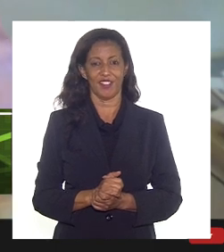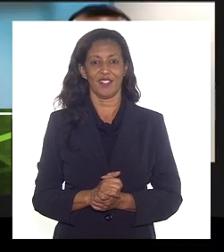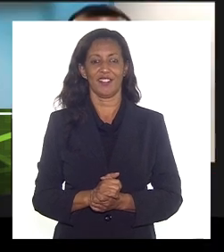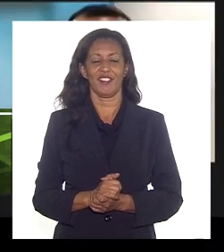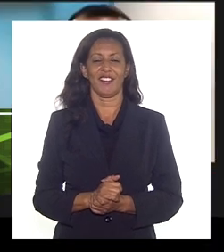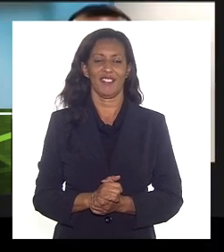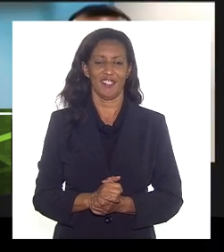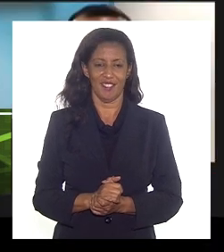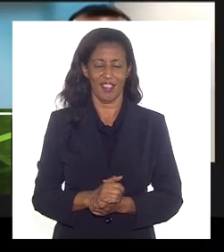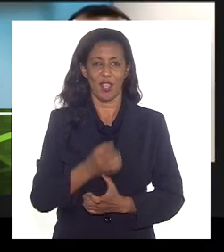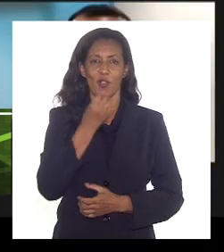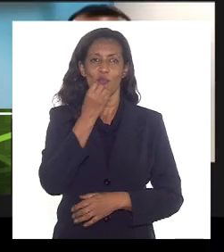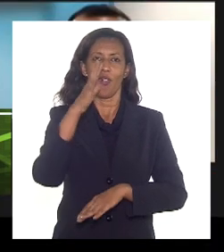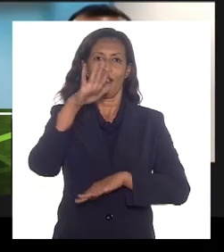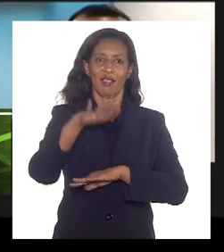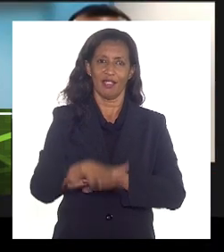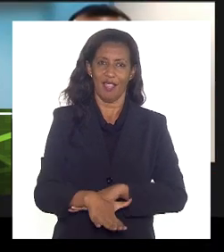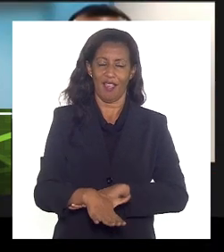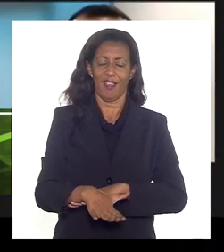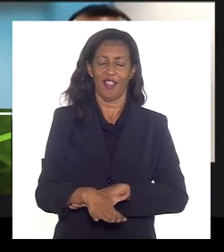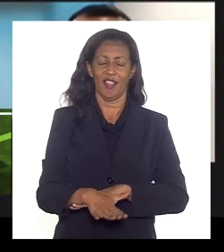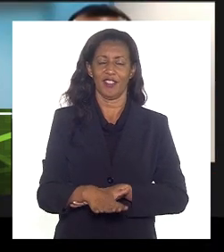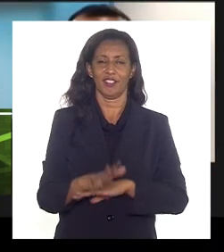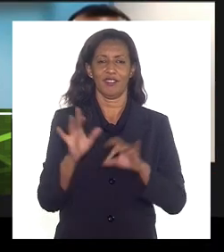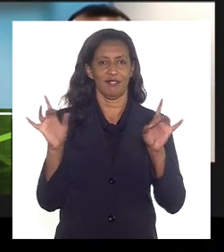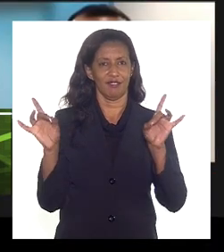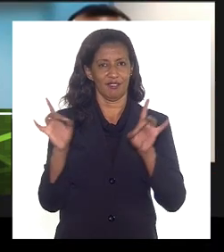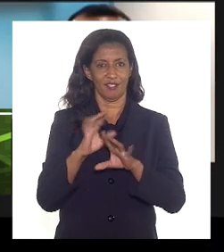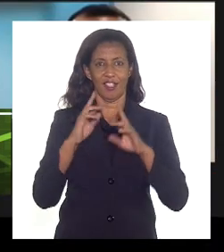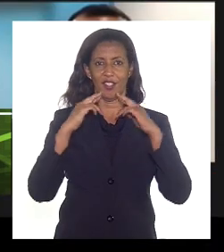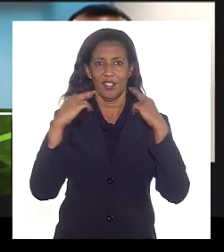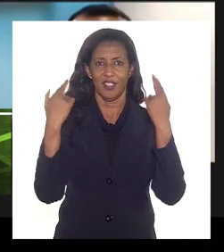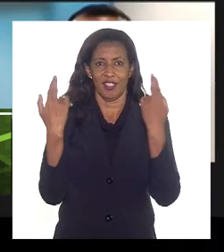Santo Antônio. Boa tarde, está concluída a nossa reunião de hoje.